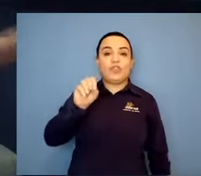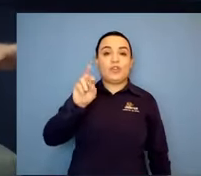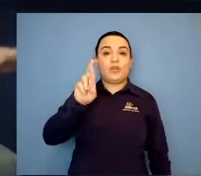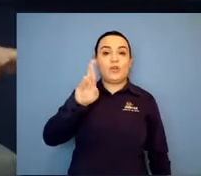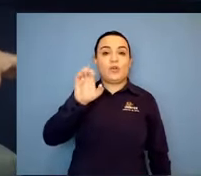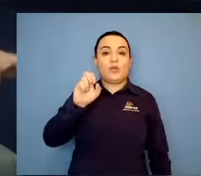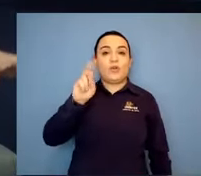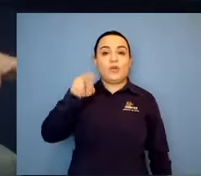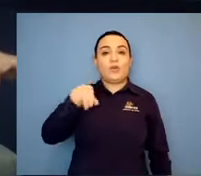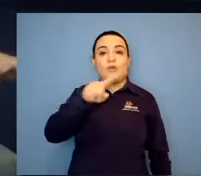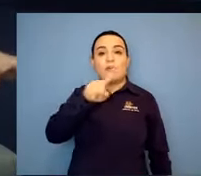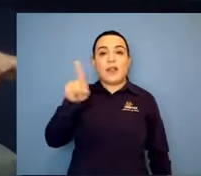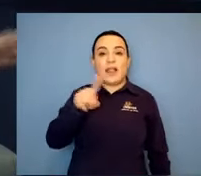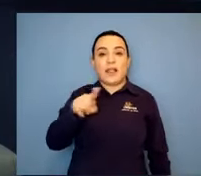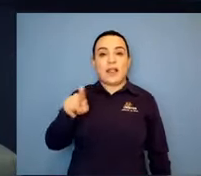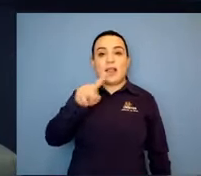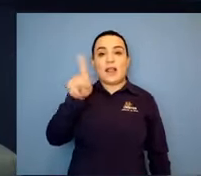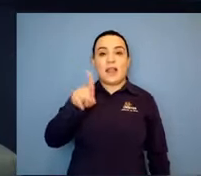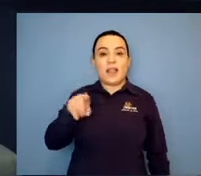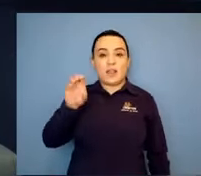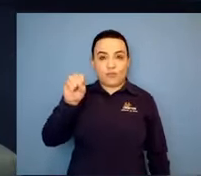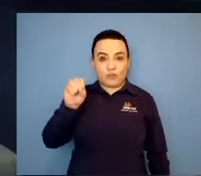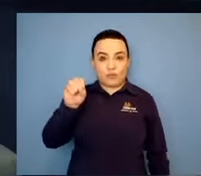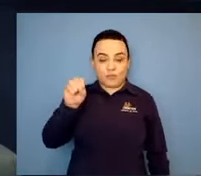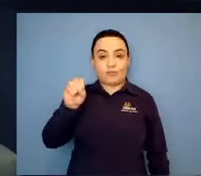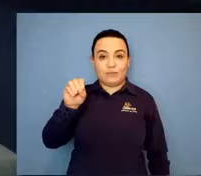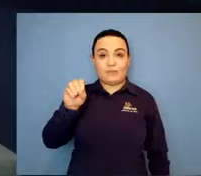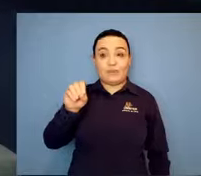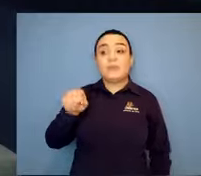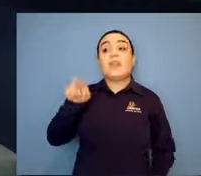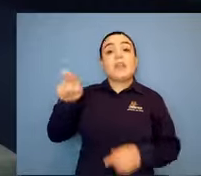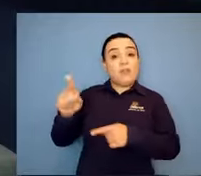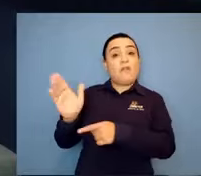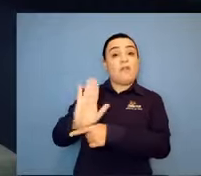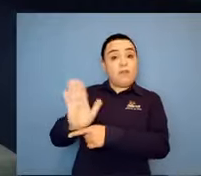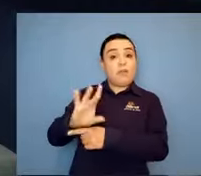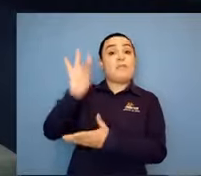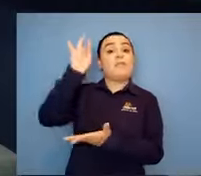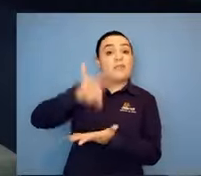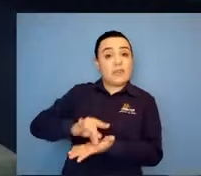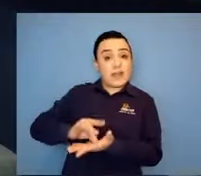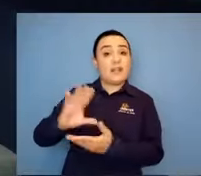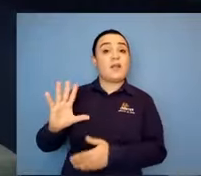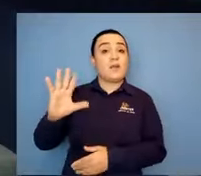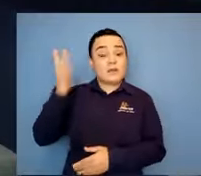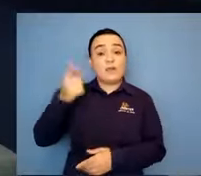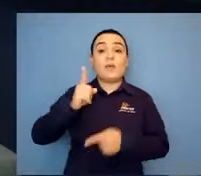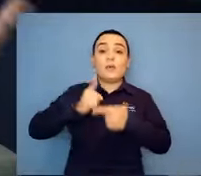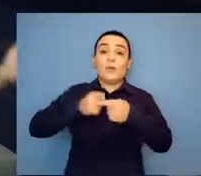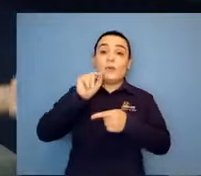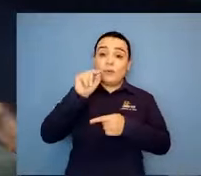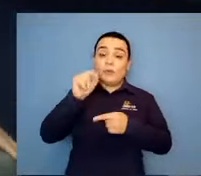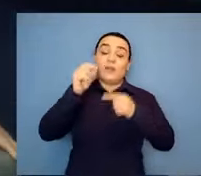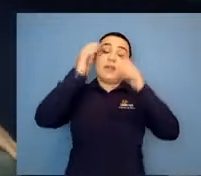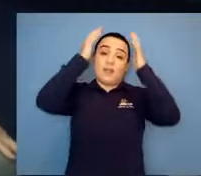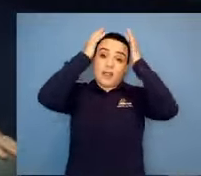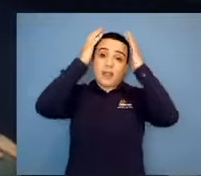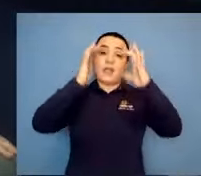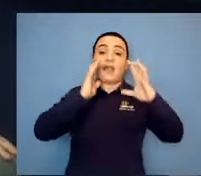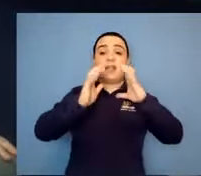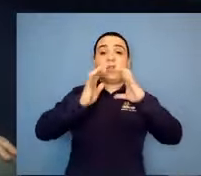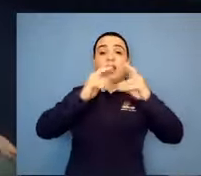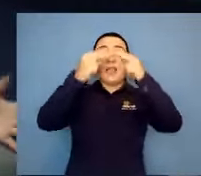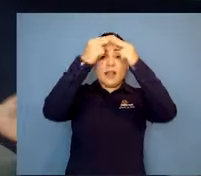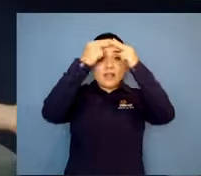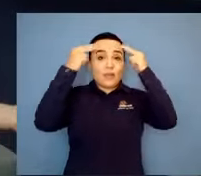existe de verdade. Se é real. Então, tá. Então, lá em 2009 criei o blog A Família LD Brasil